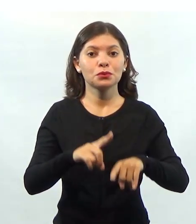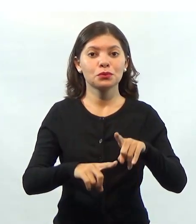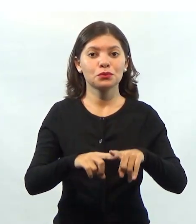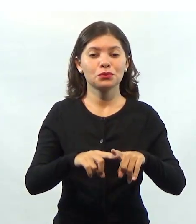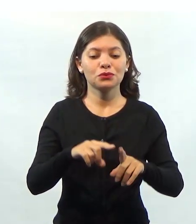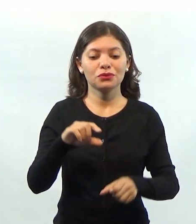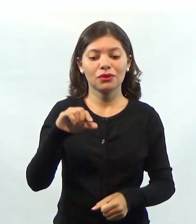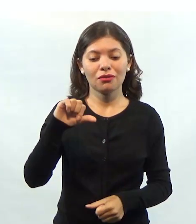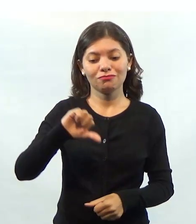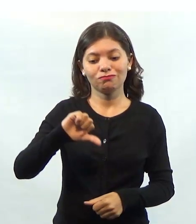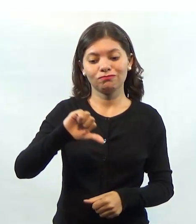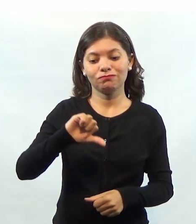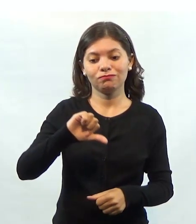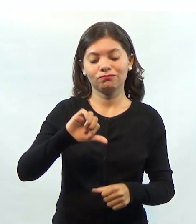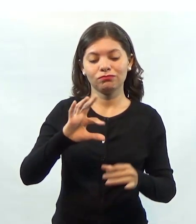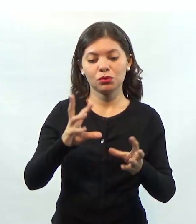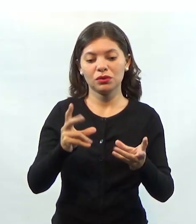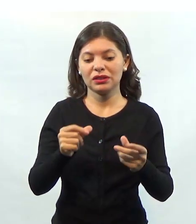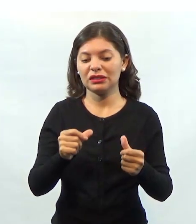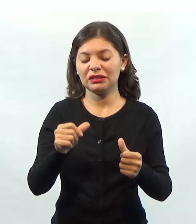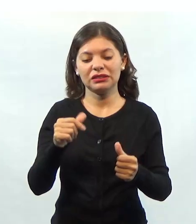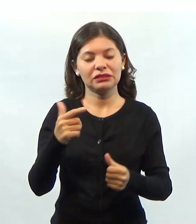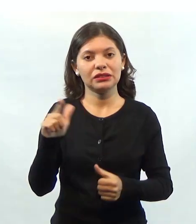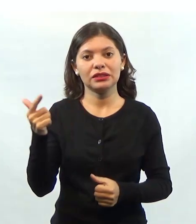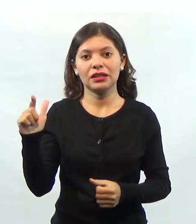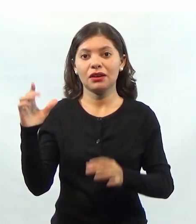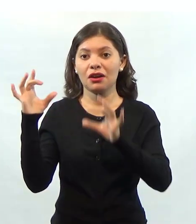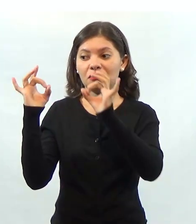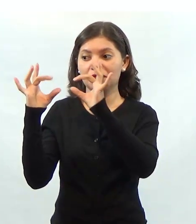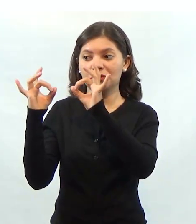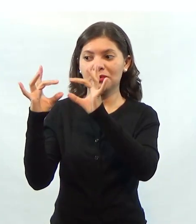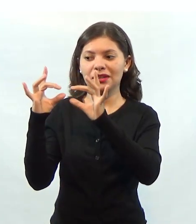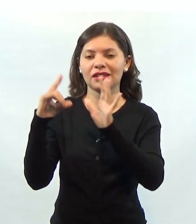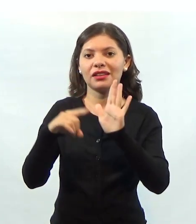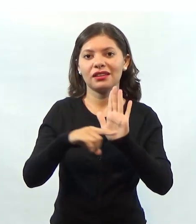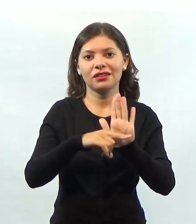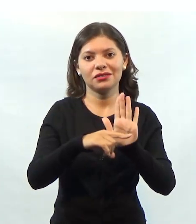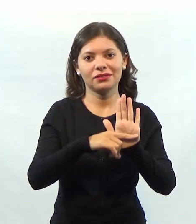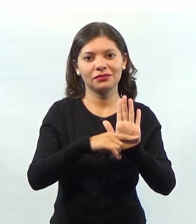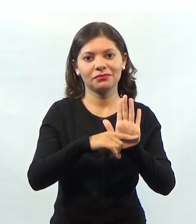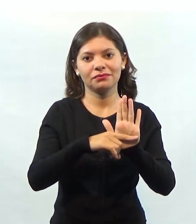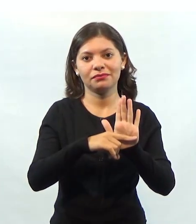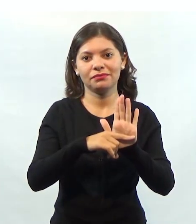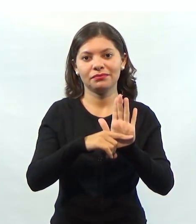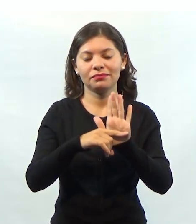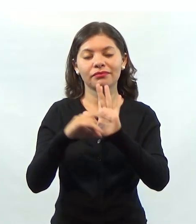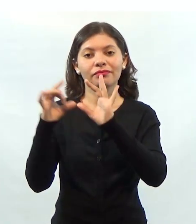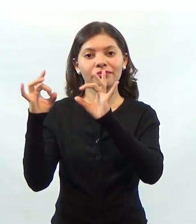custo muito alto, feedback é negativo. E, esse feedback